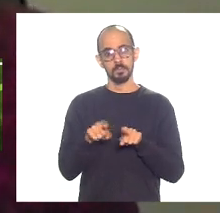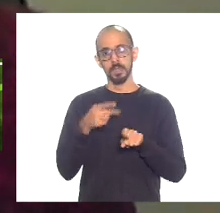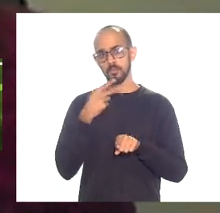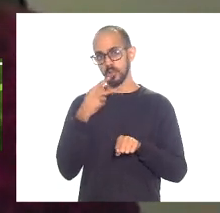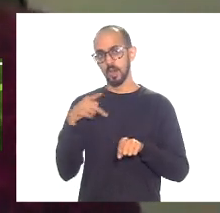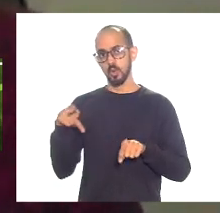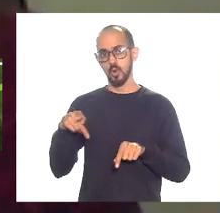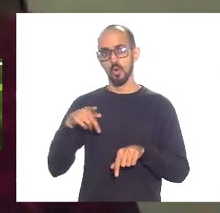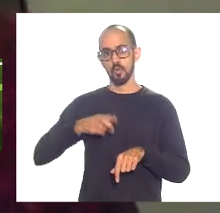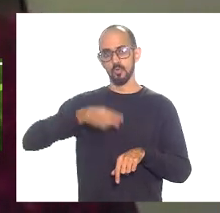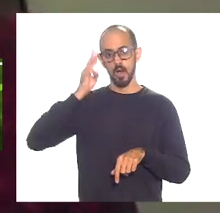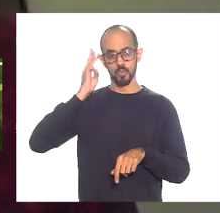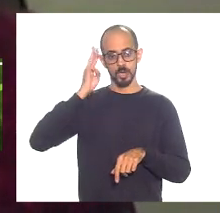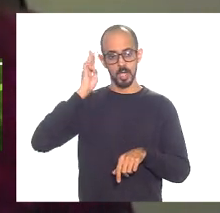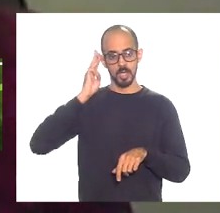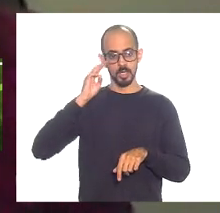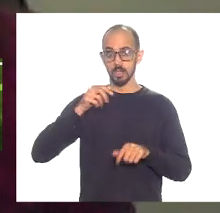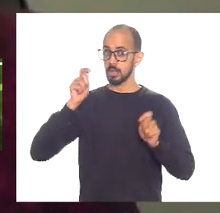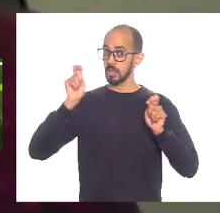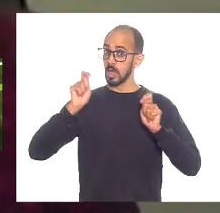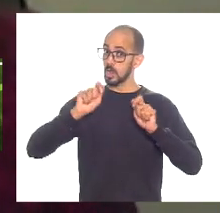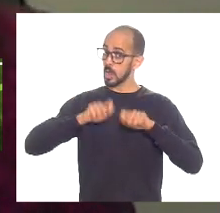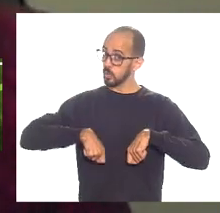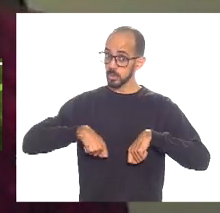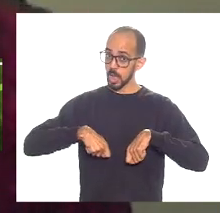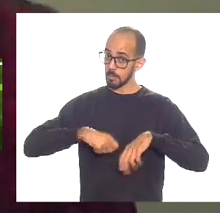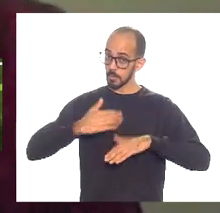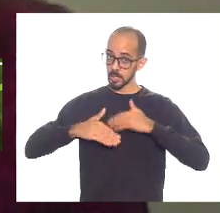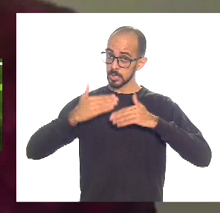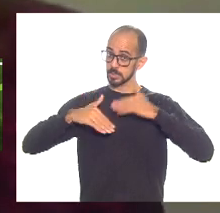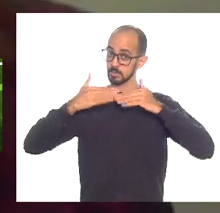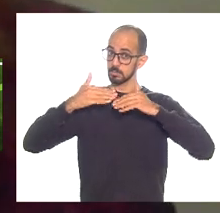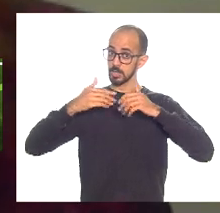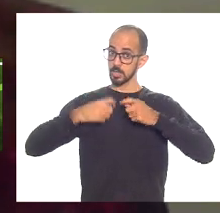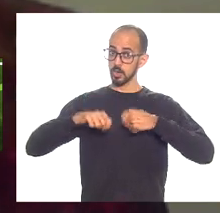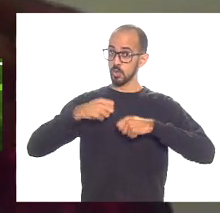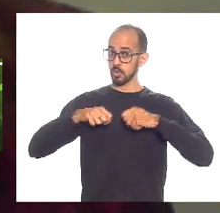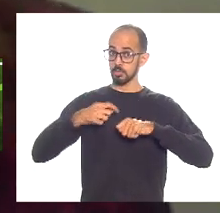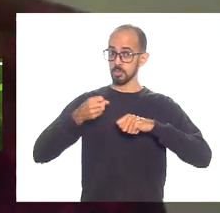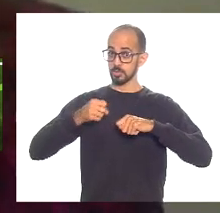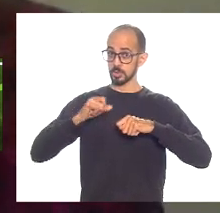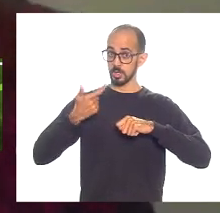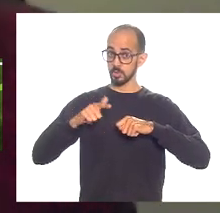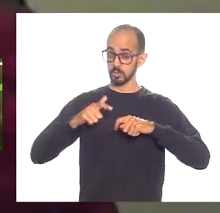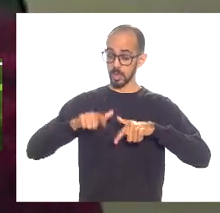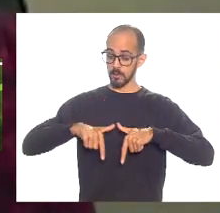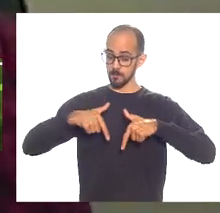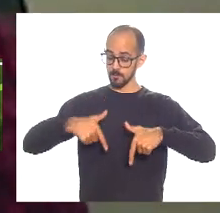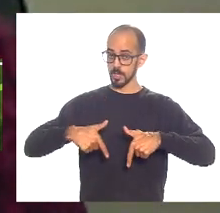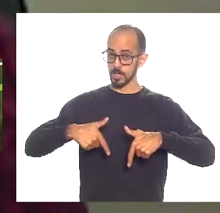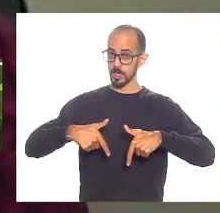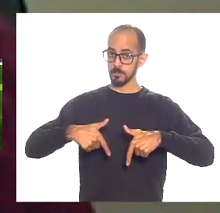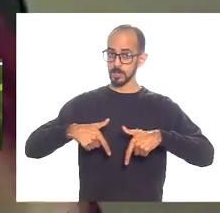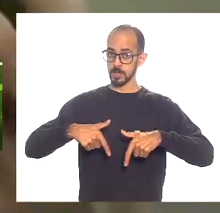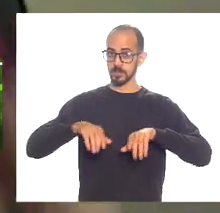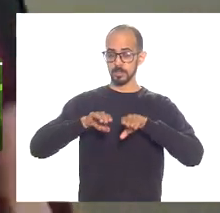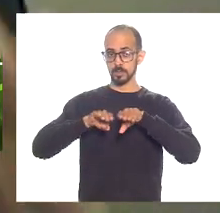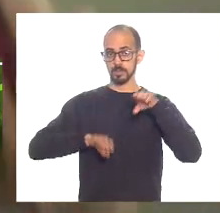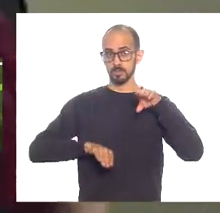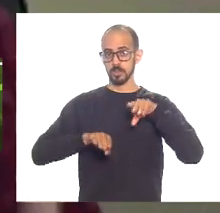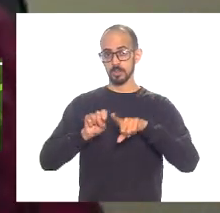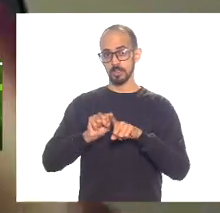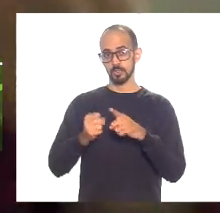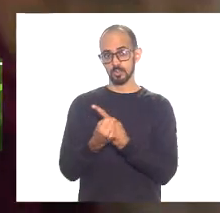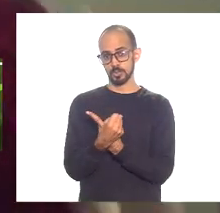não há possibilidade de crescimento econômico sem enfrentamento das desigualdades sociais então que o governo